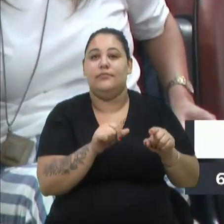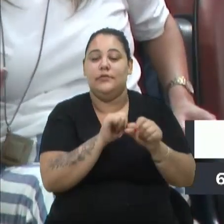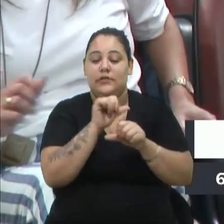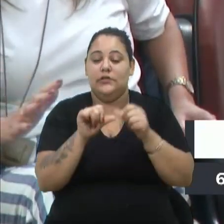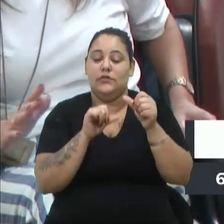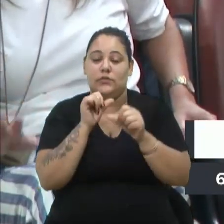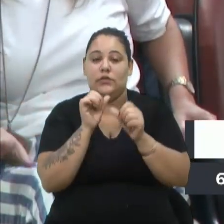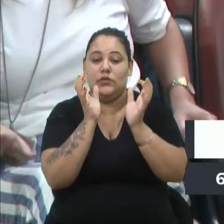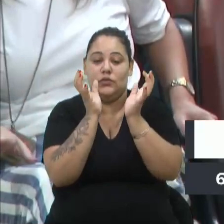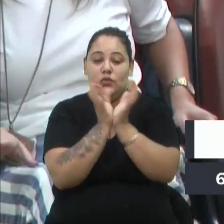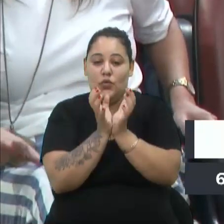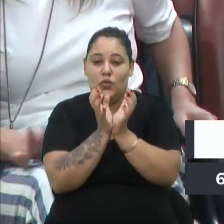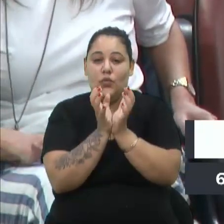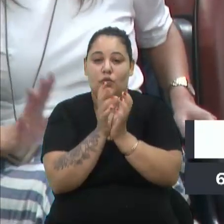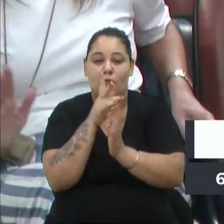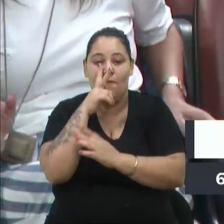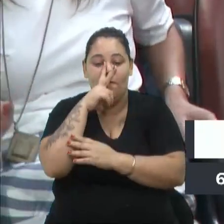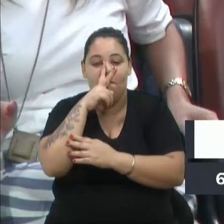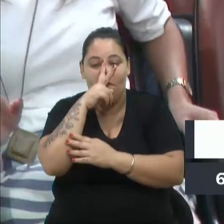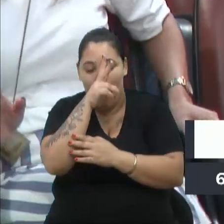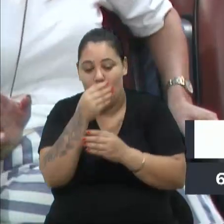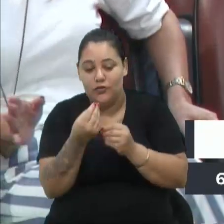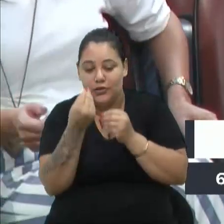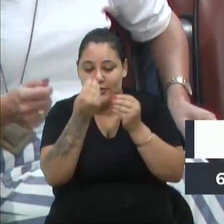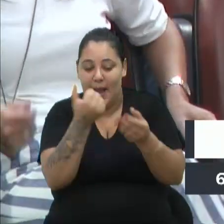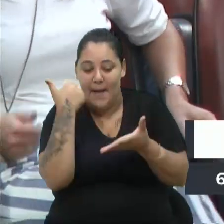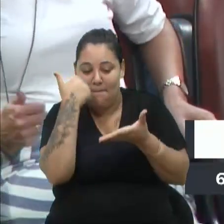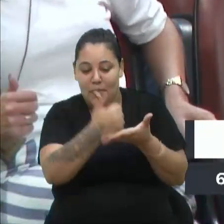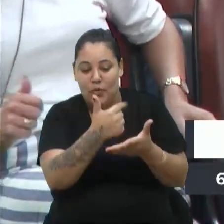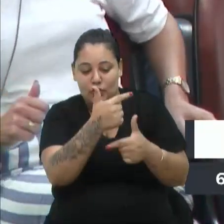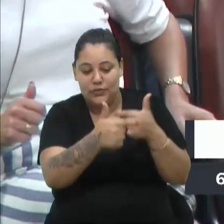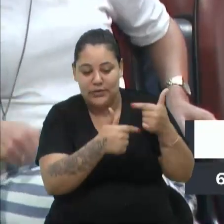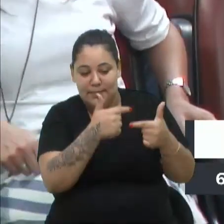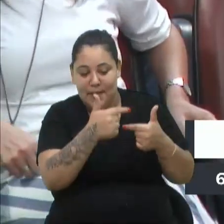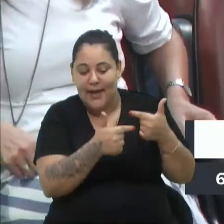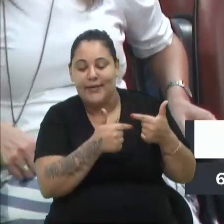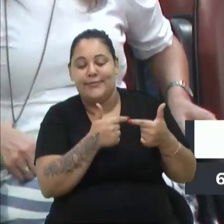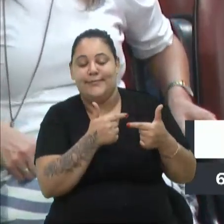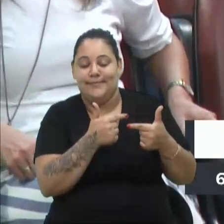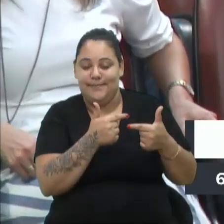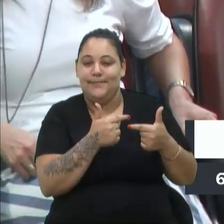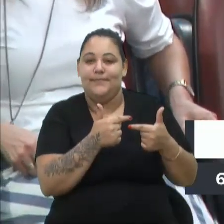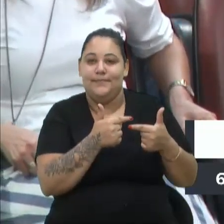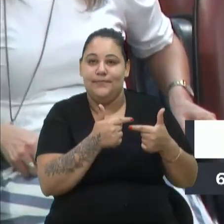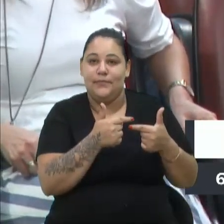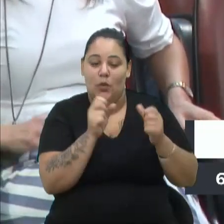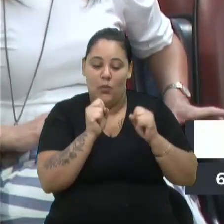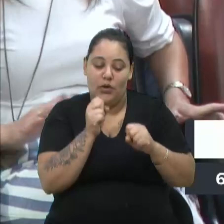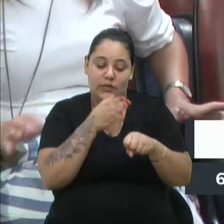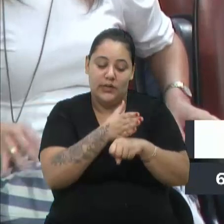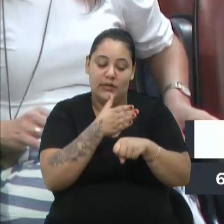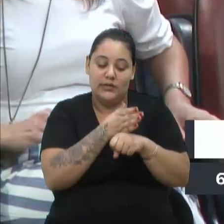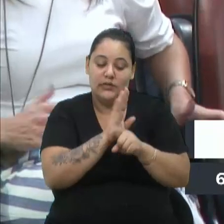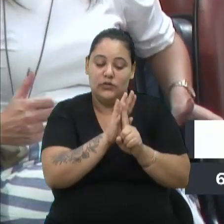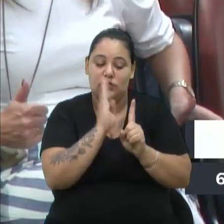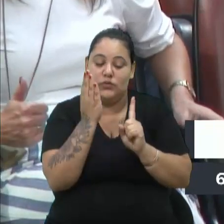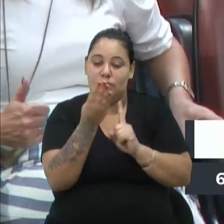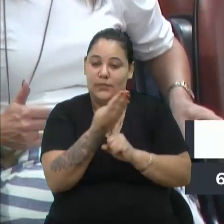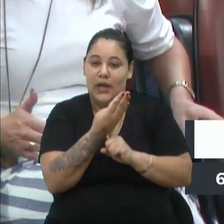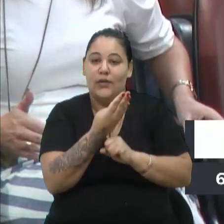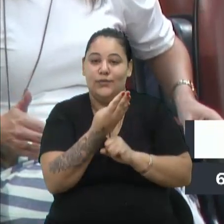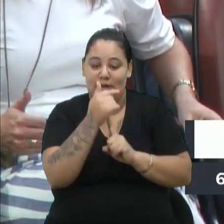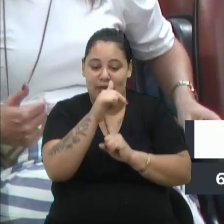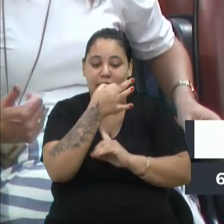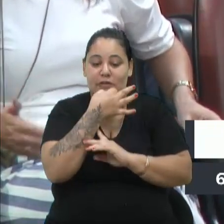um grupo forte, dar condições de trabalho, para que eles possam entrar nos bairros de Caxias do Sul e fazer esse trabalho